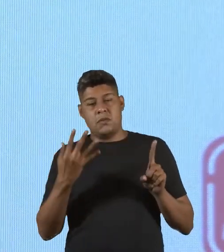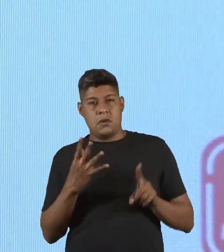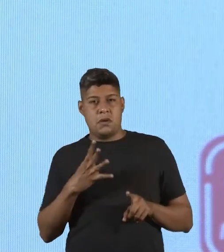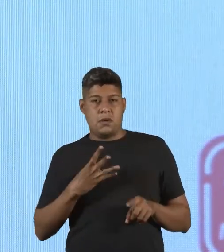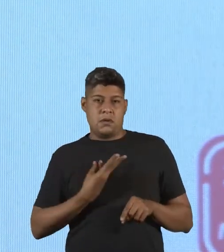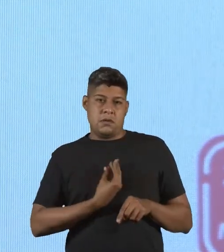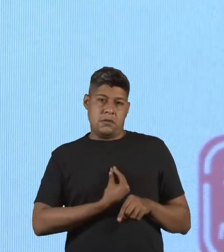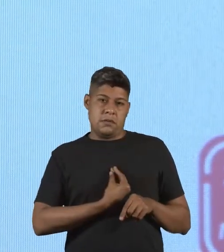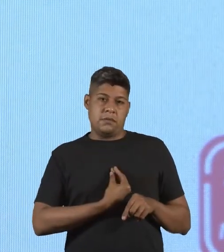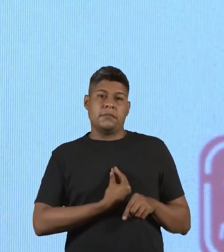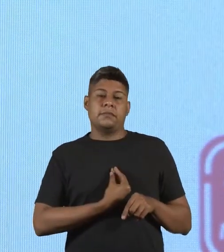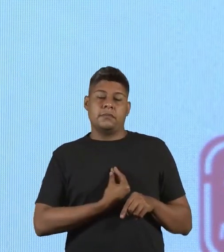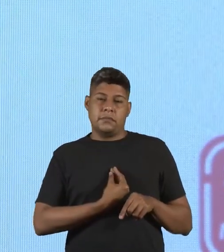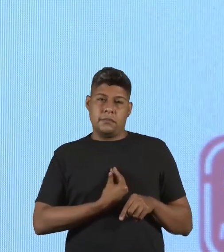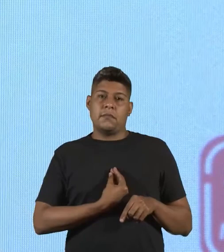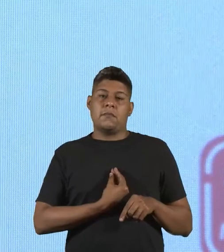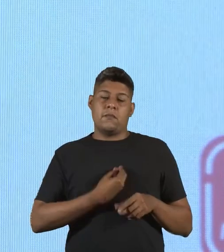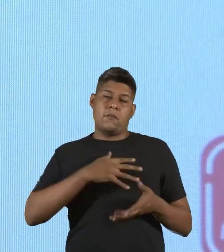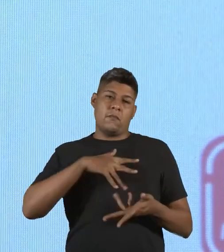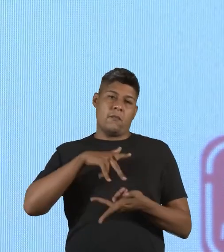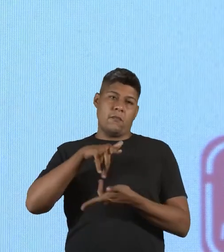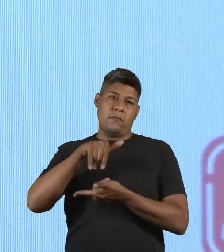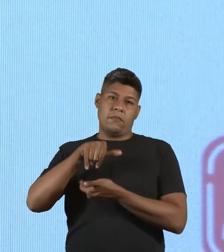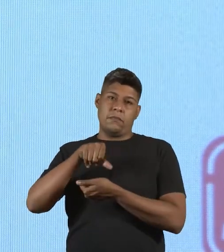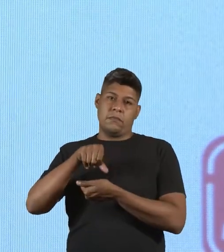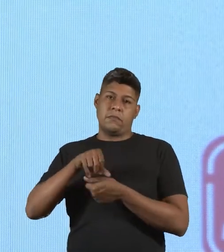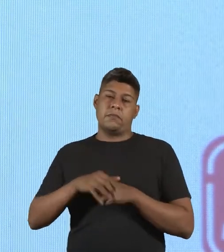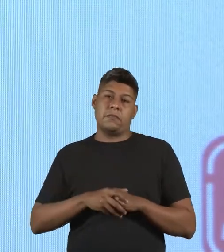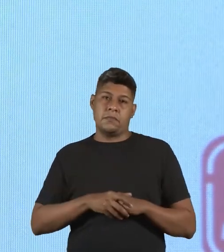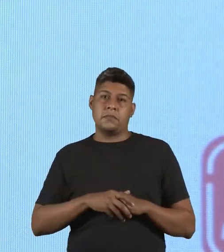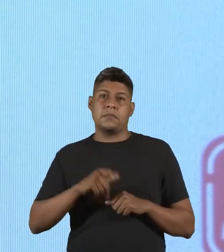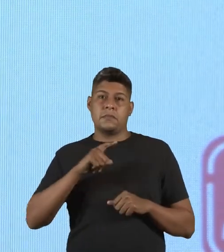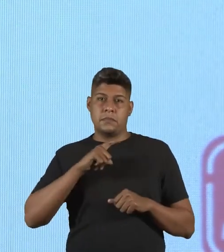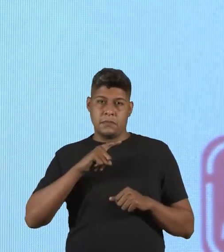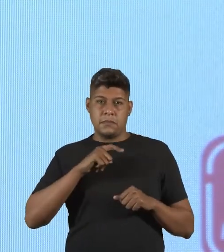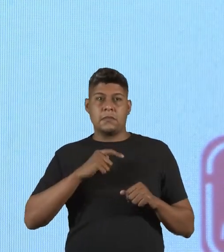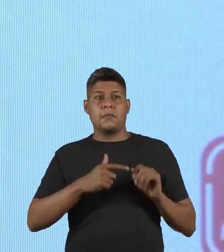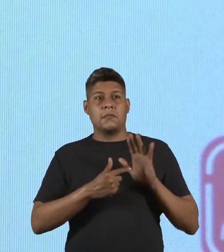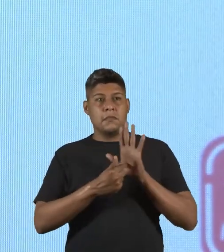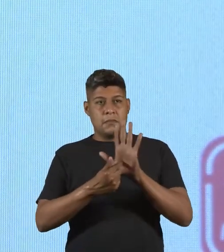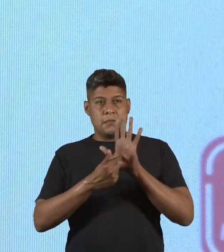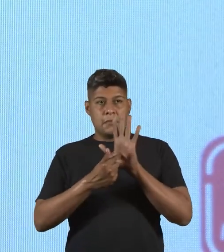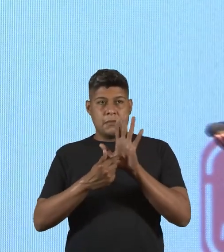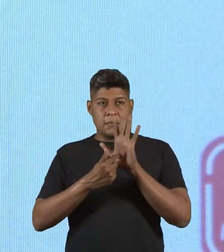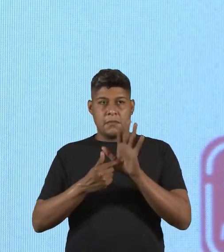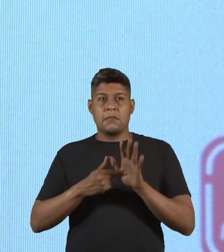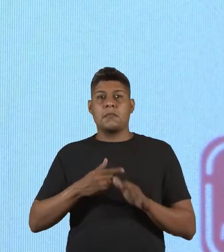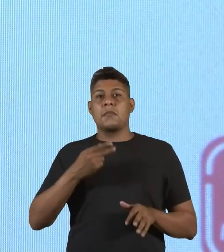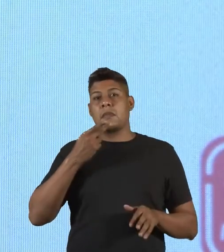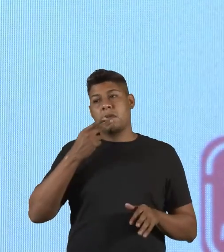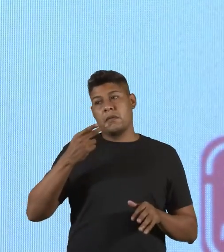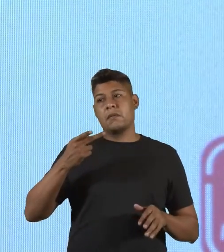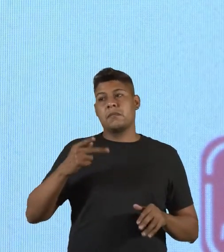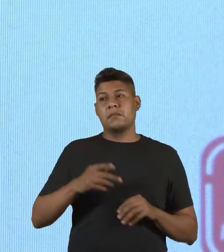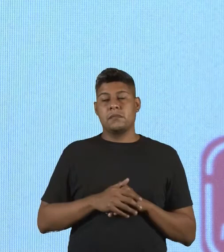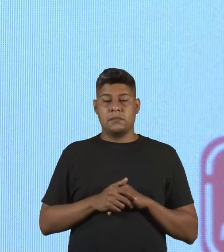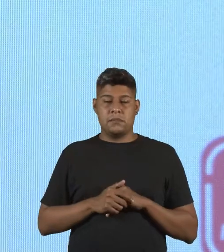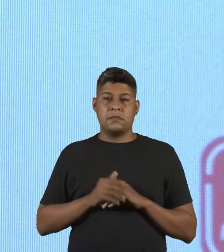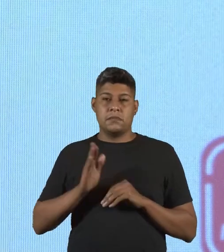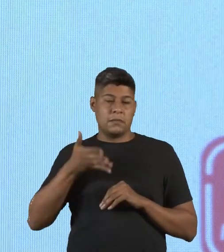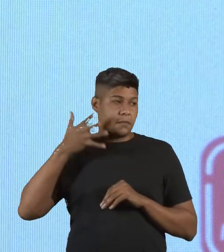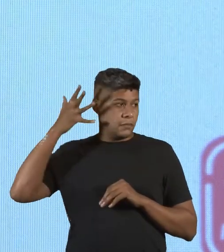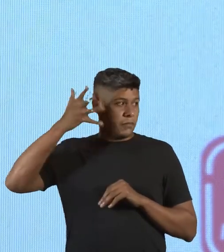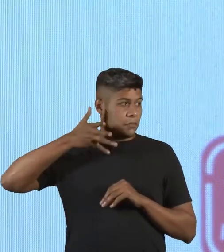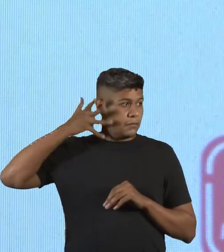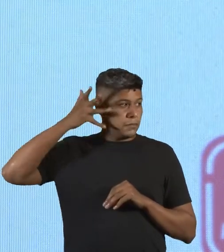e transexuais no mundo. E a gente teve um painel mais cedo sobre isso, um pouquinho antes do almoço. Então,